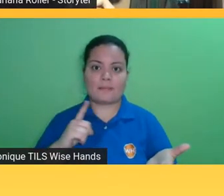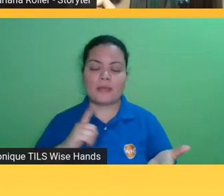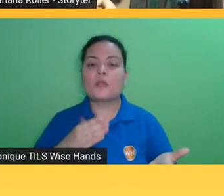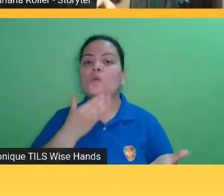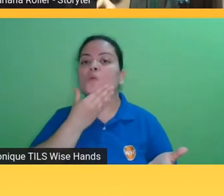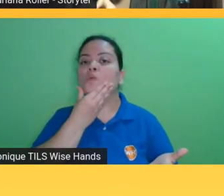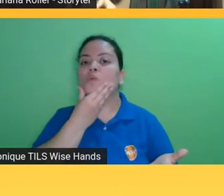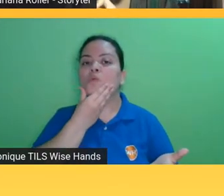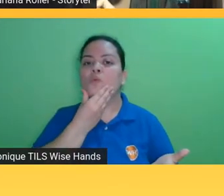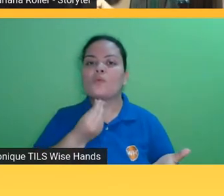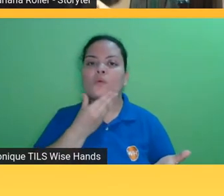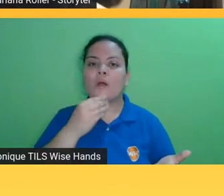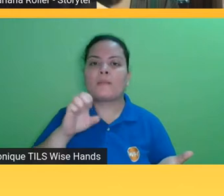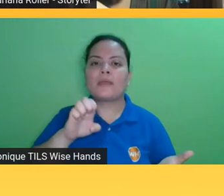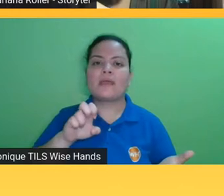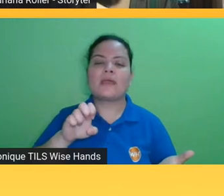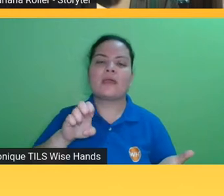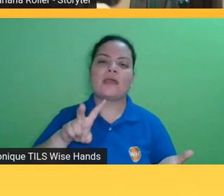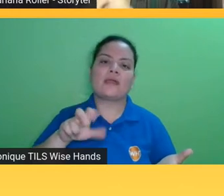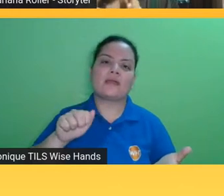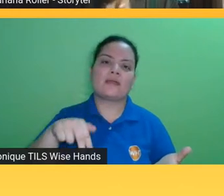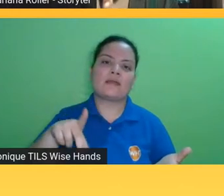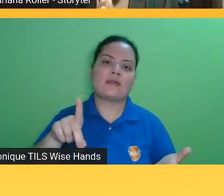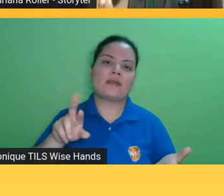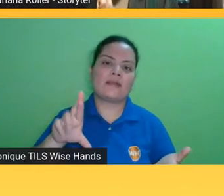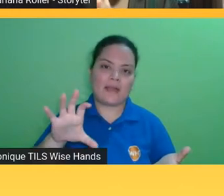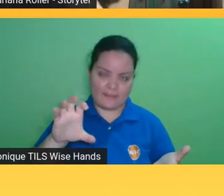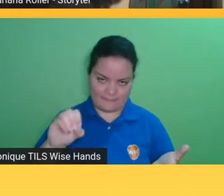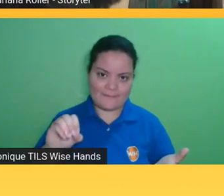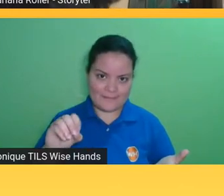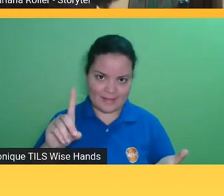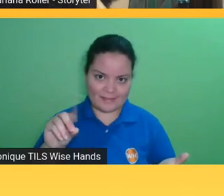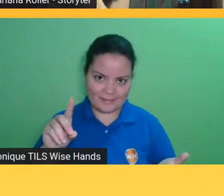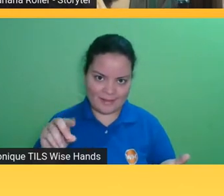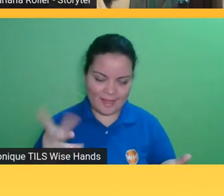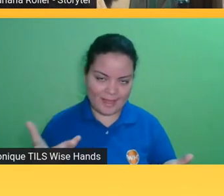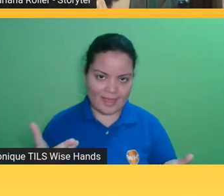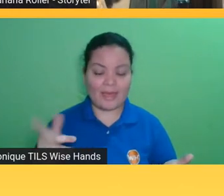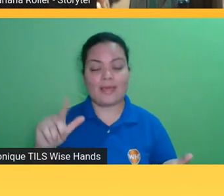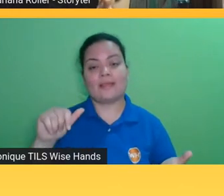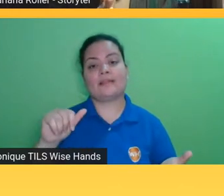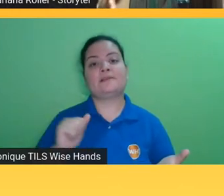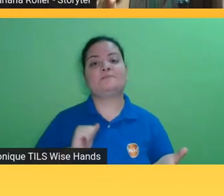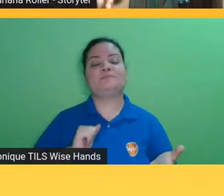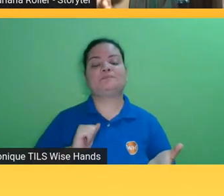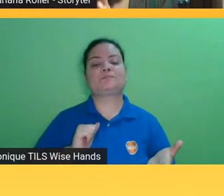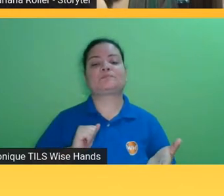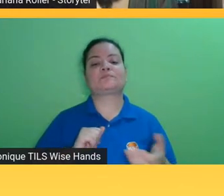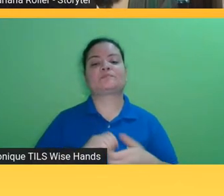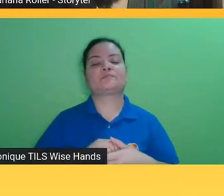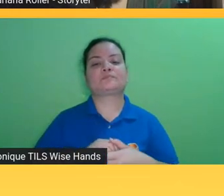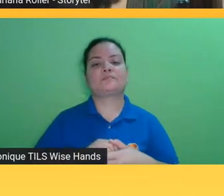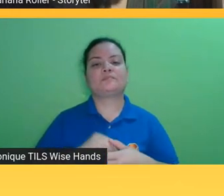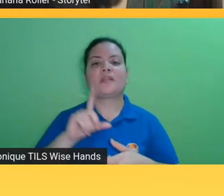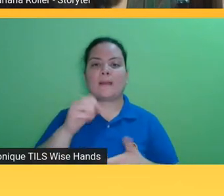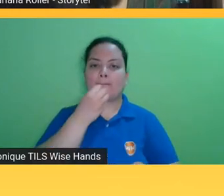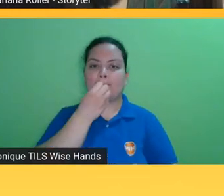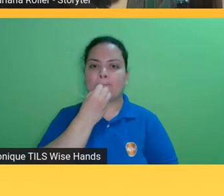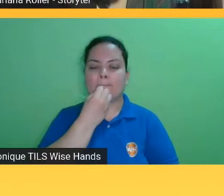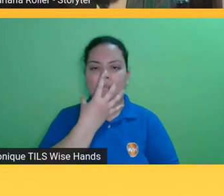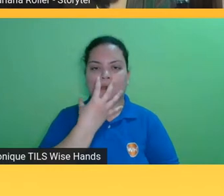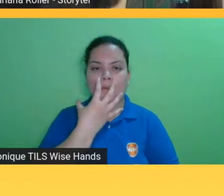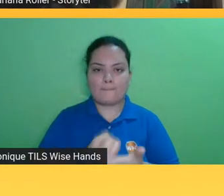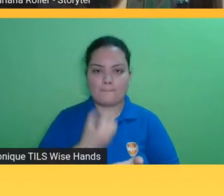o caso Evandro é um exemplo muito interessante porque ele nasceu é um podcast de jornalismo